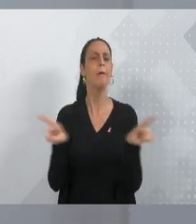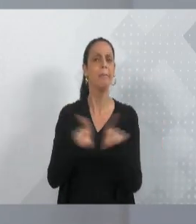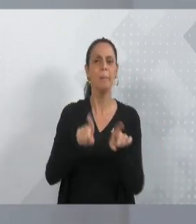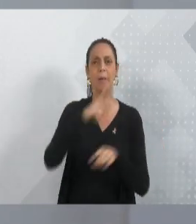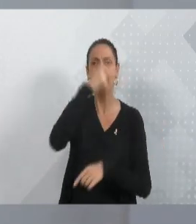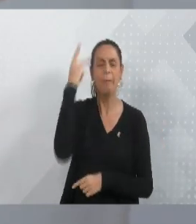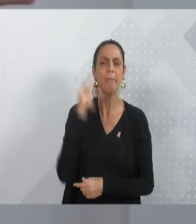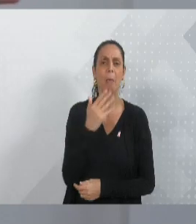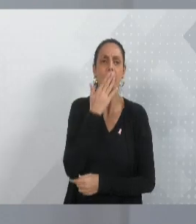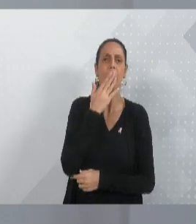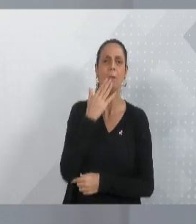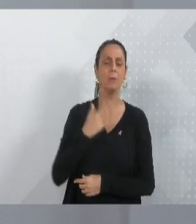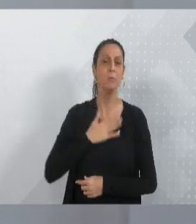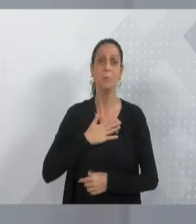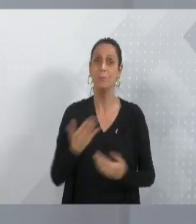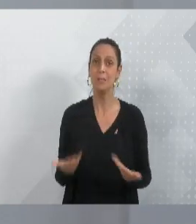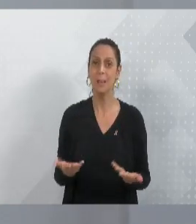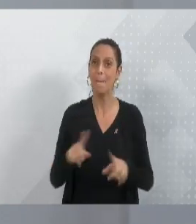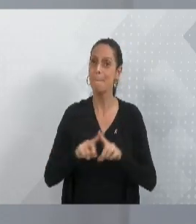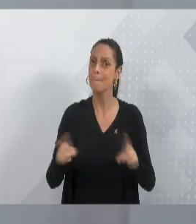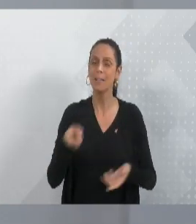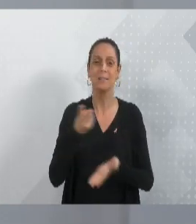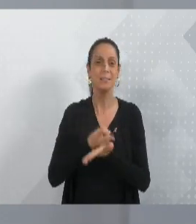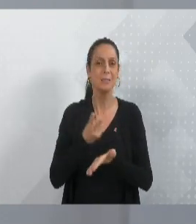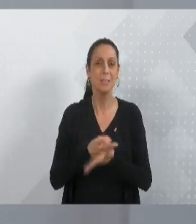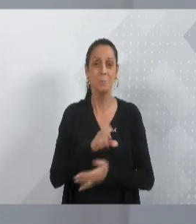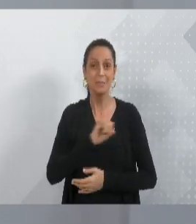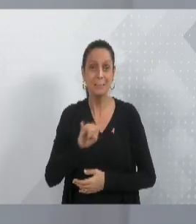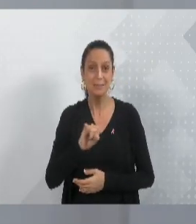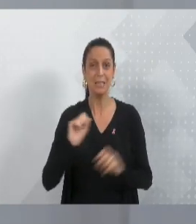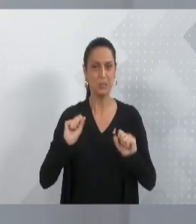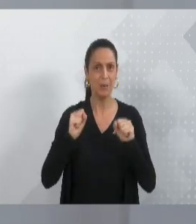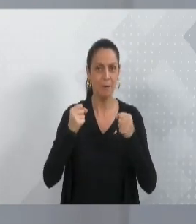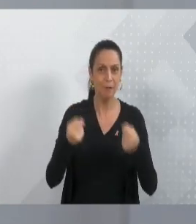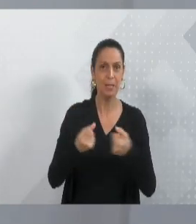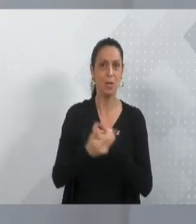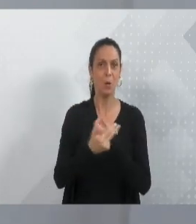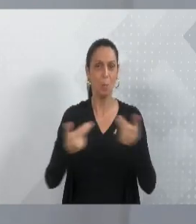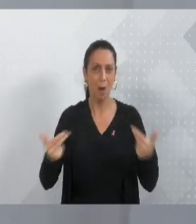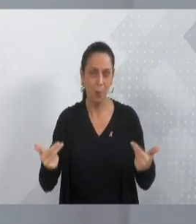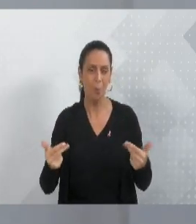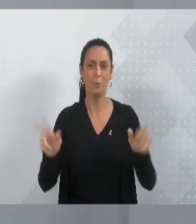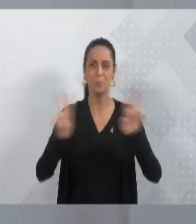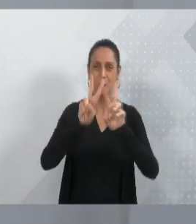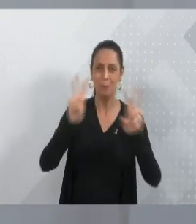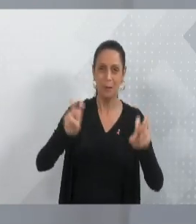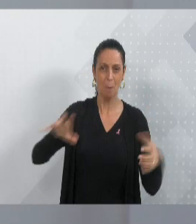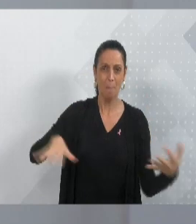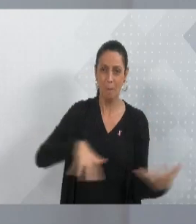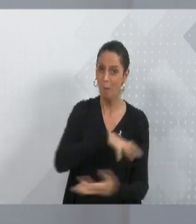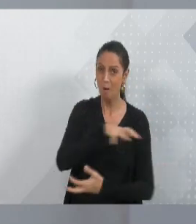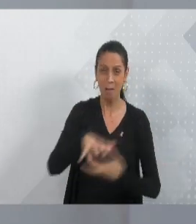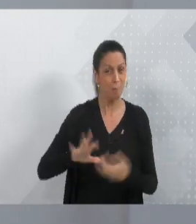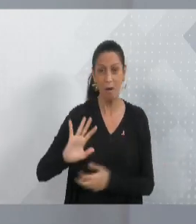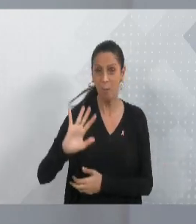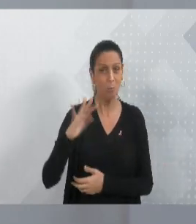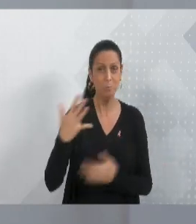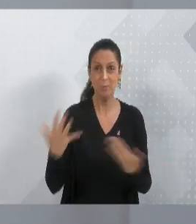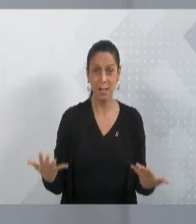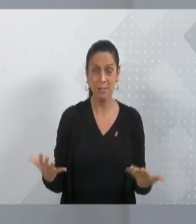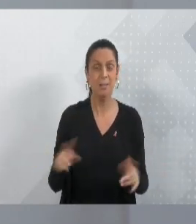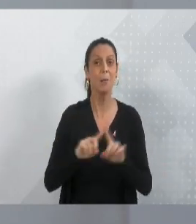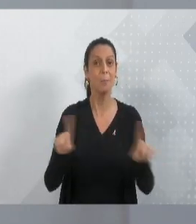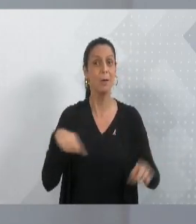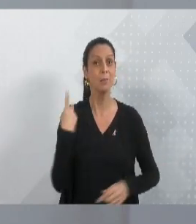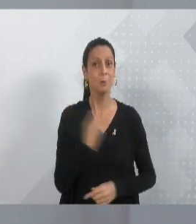do resolver buraco de rua vai dar polêmica. Só que a gente tem que pensar a cidade, do presente à cidade do futuro. Temos que ter compromisso